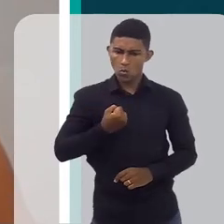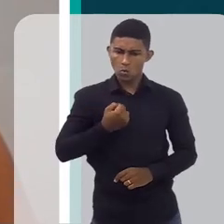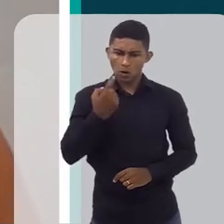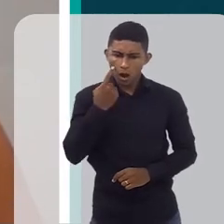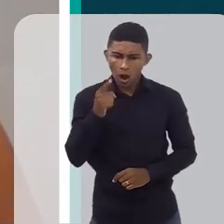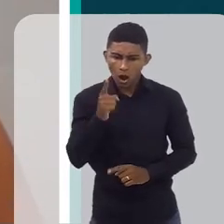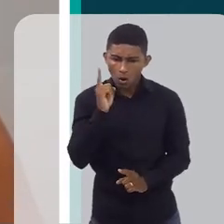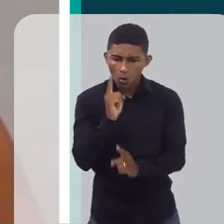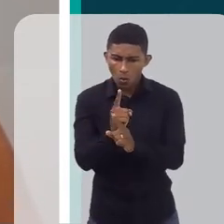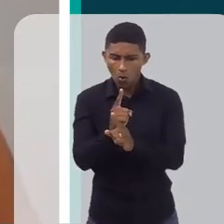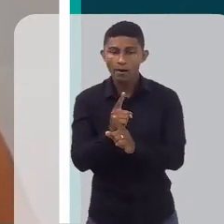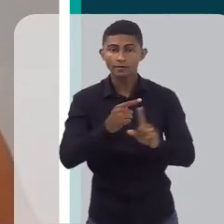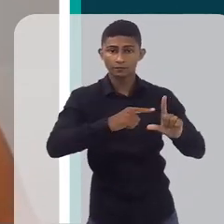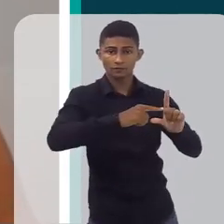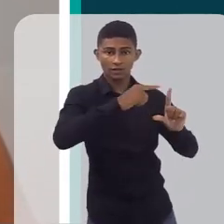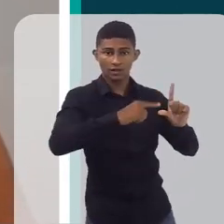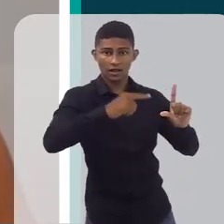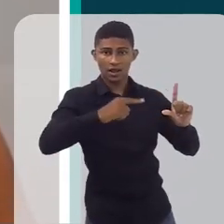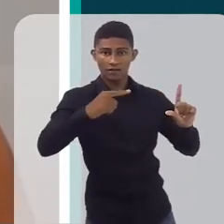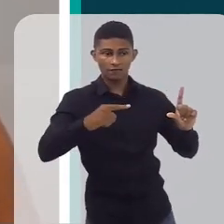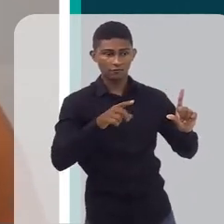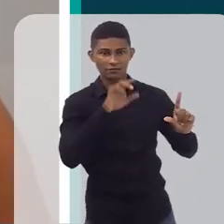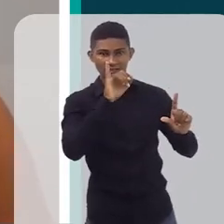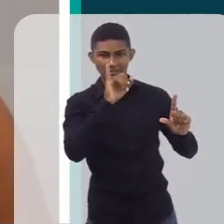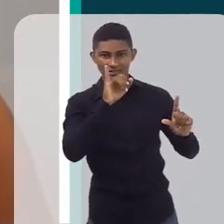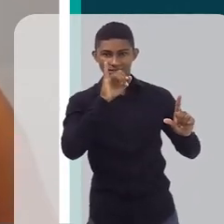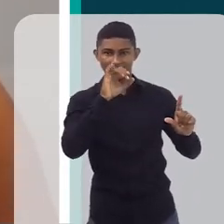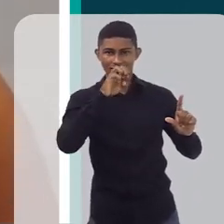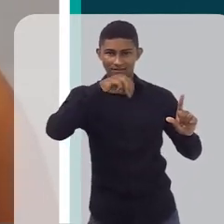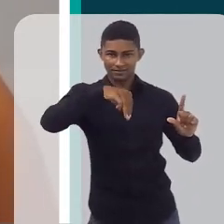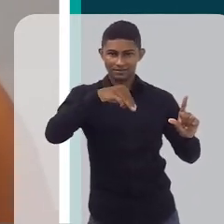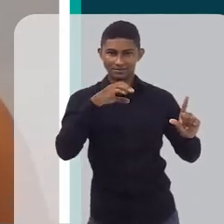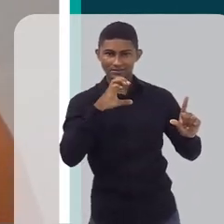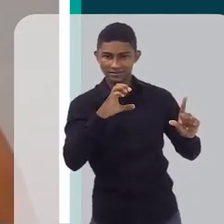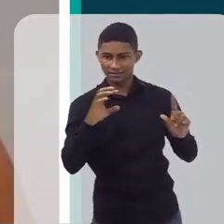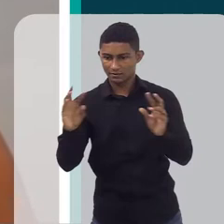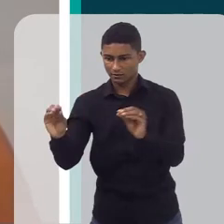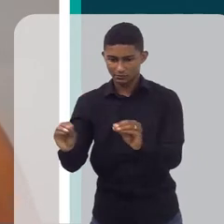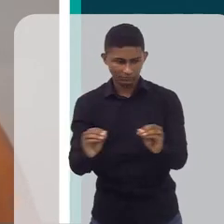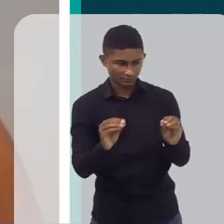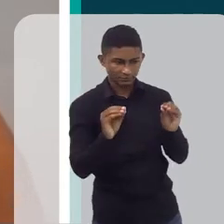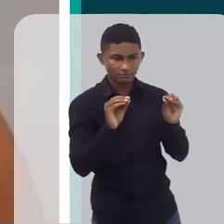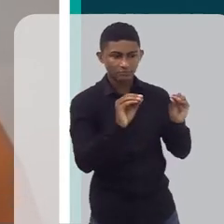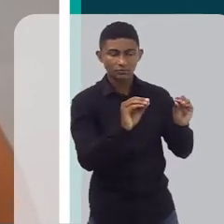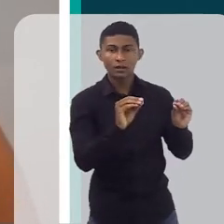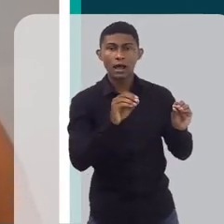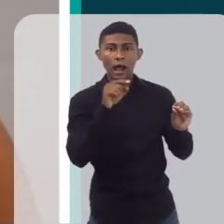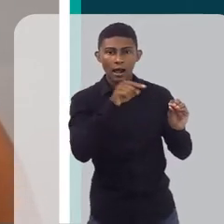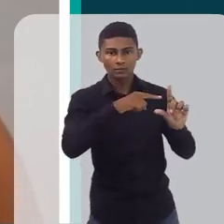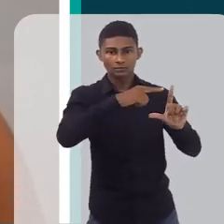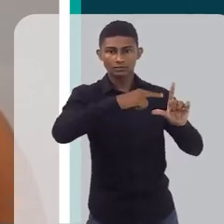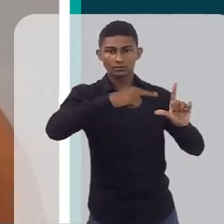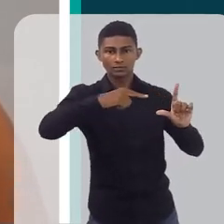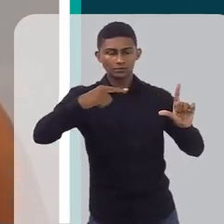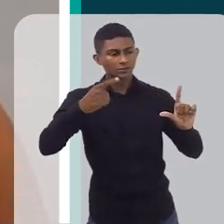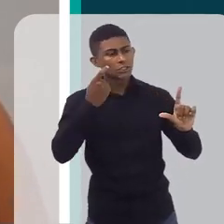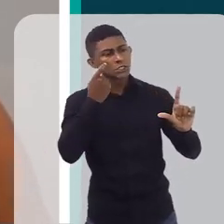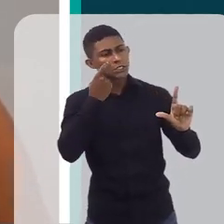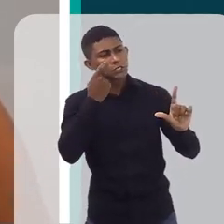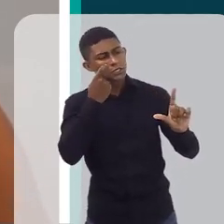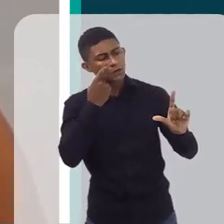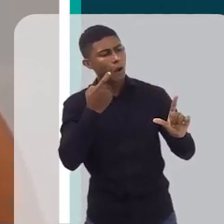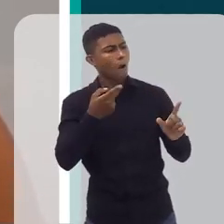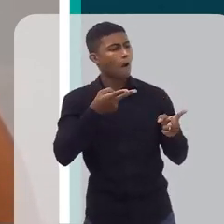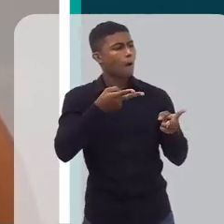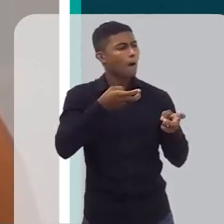valor vai ser colocado no gráfico do IMC. E é nesse gráfico que a gente já consegue detectar